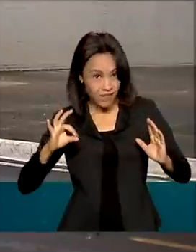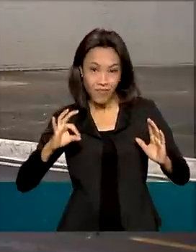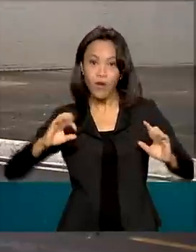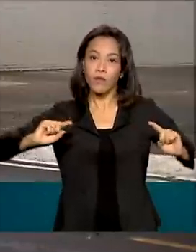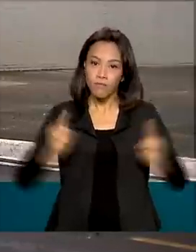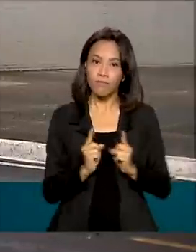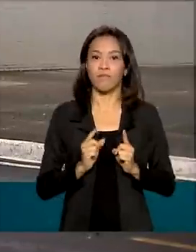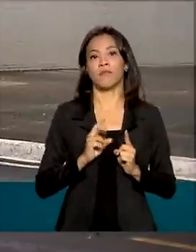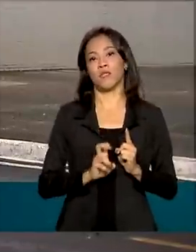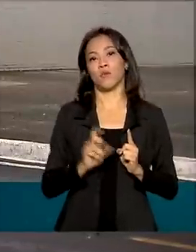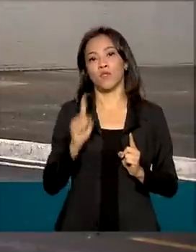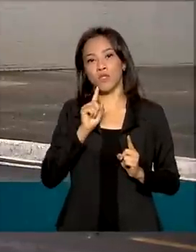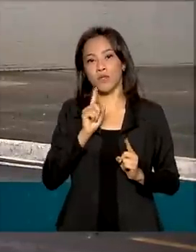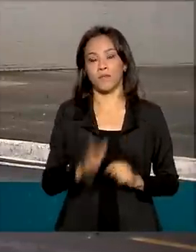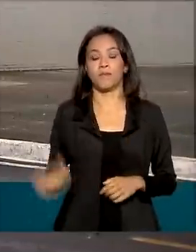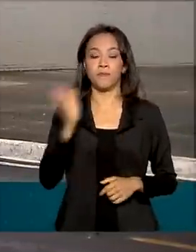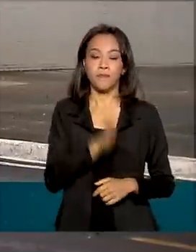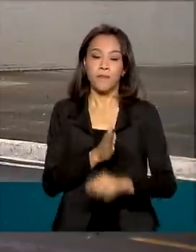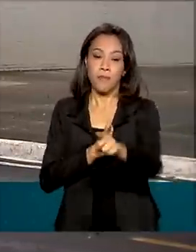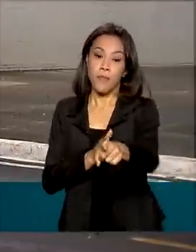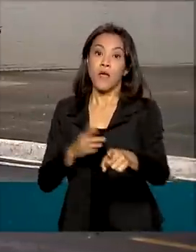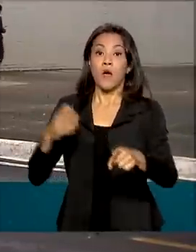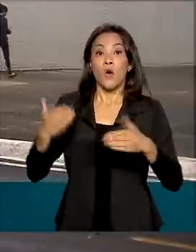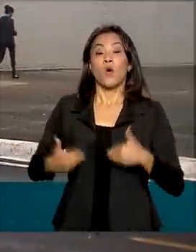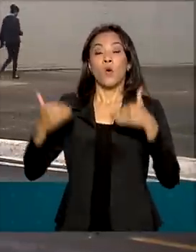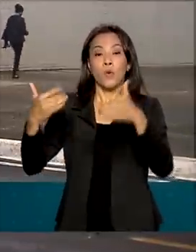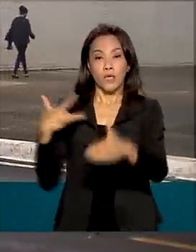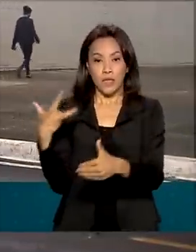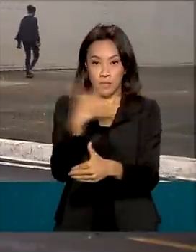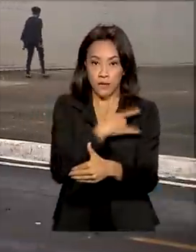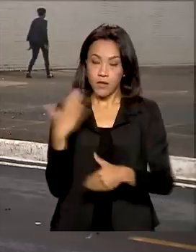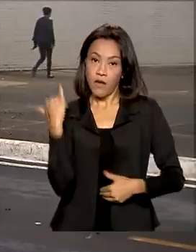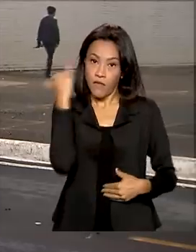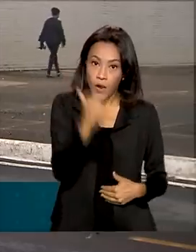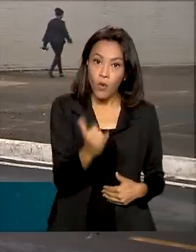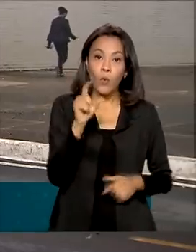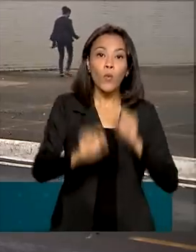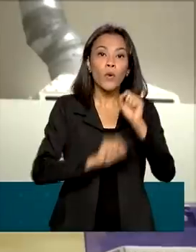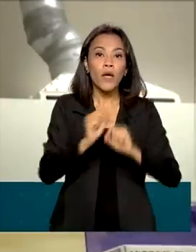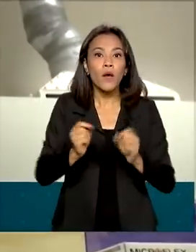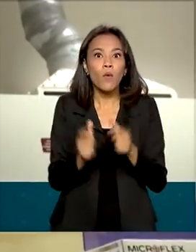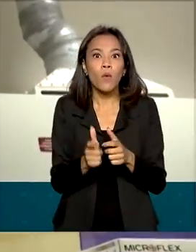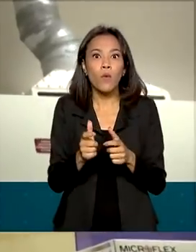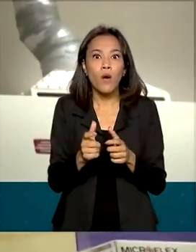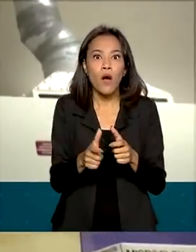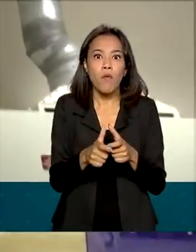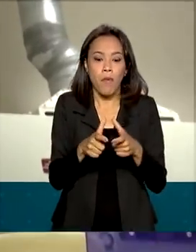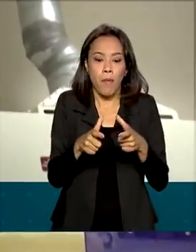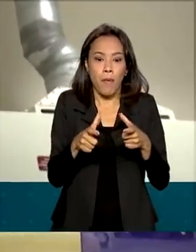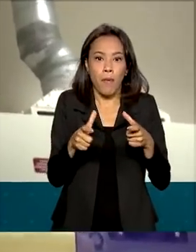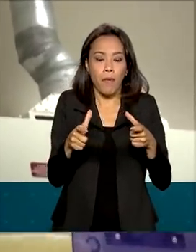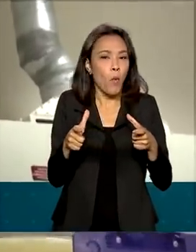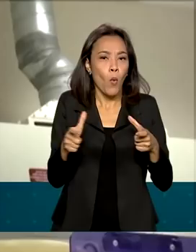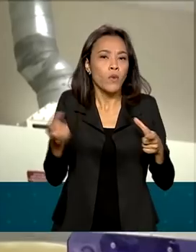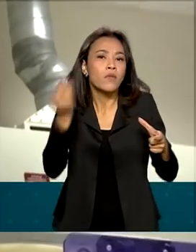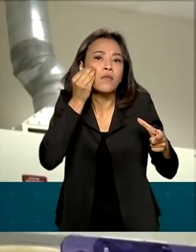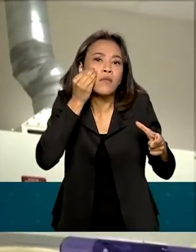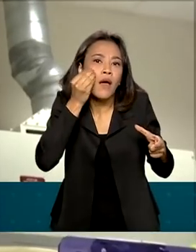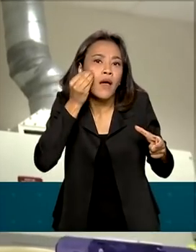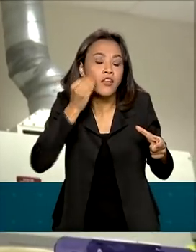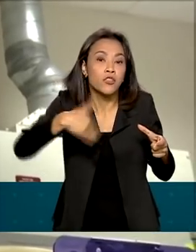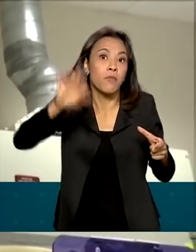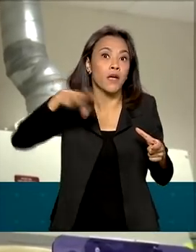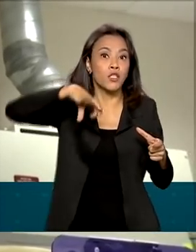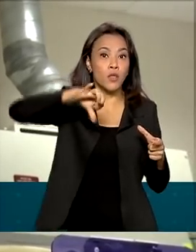Omicron, o ministro da Saúde ressaltou também a importância do aumento das testagens. Por isso, mais de 9